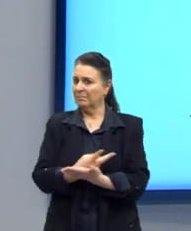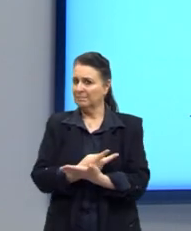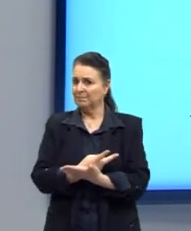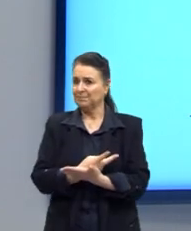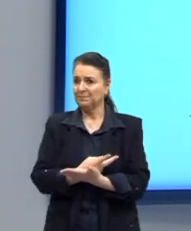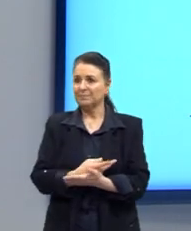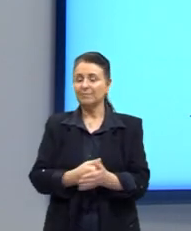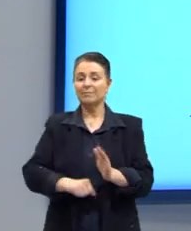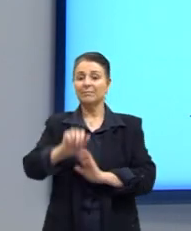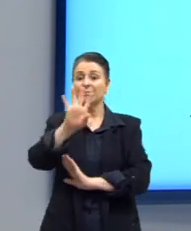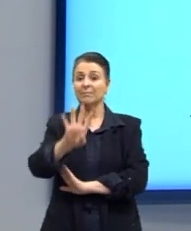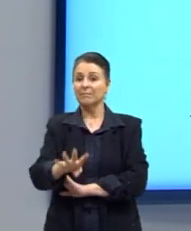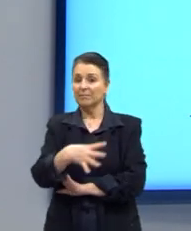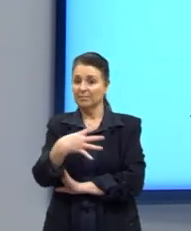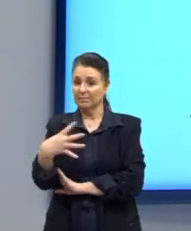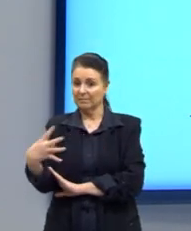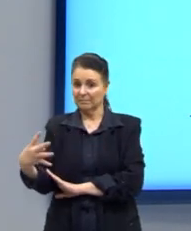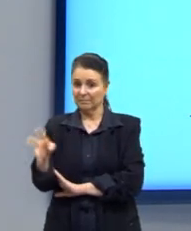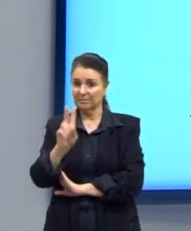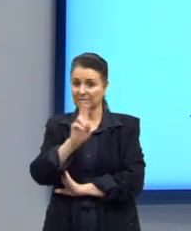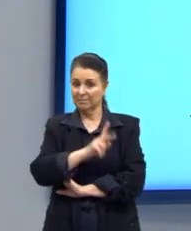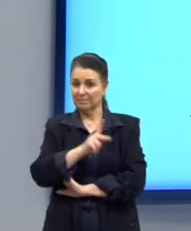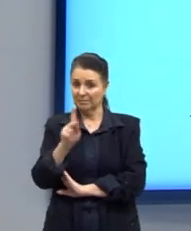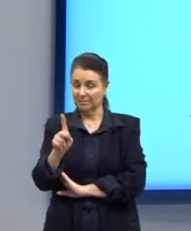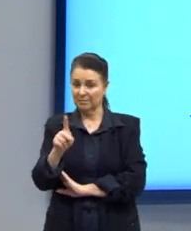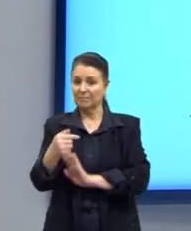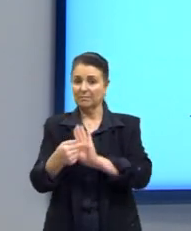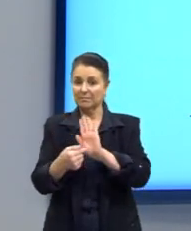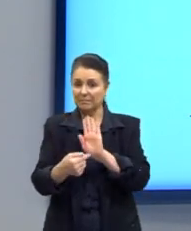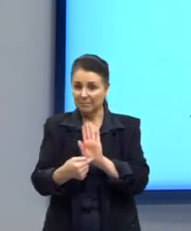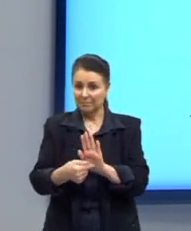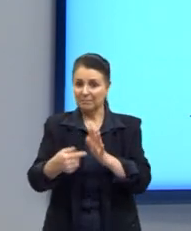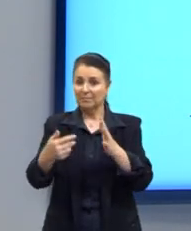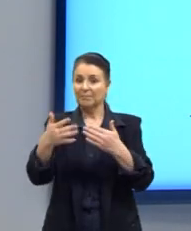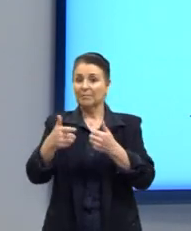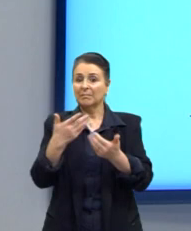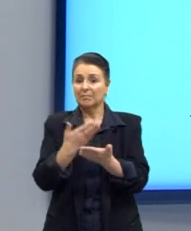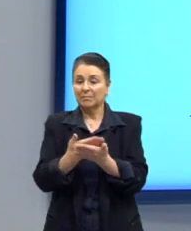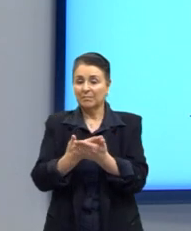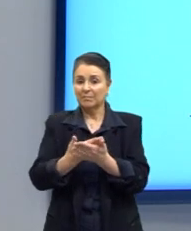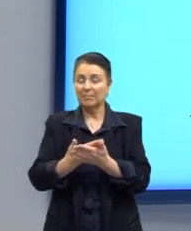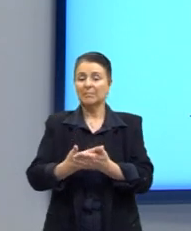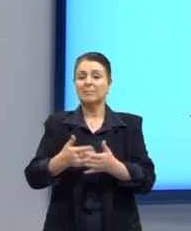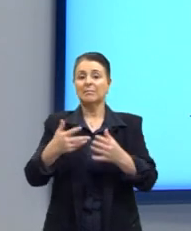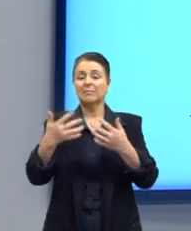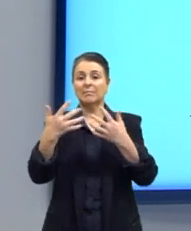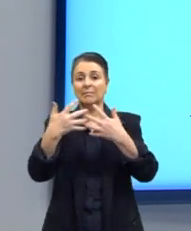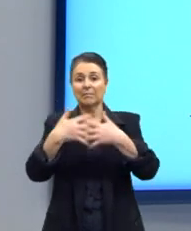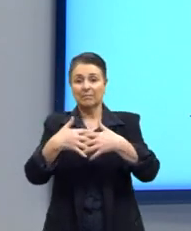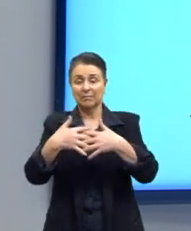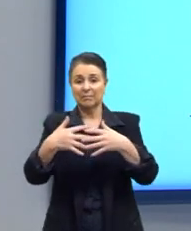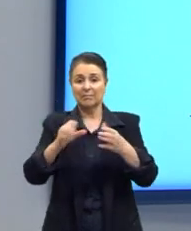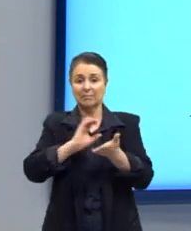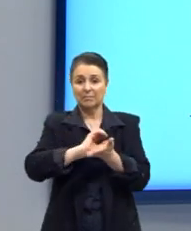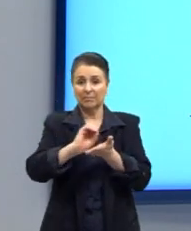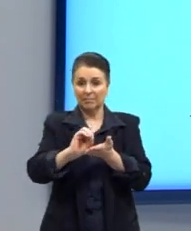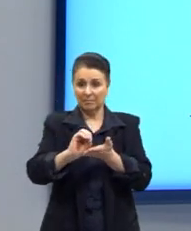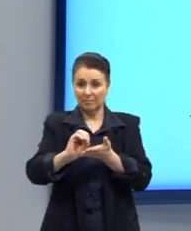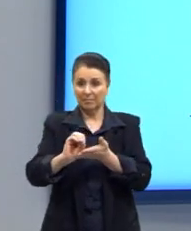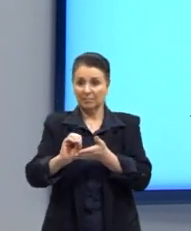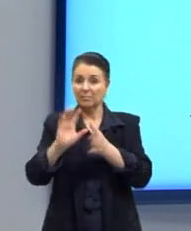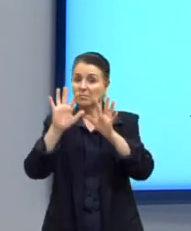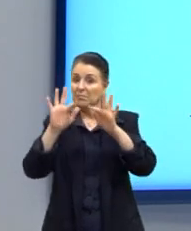Aqui é a tabela que eu vim mostrando para vocês nas aulas de funções orgânicas, porque agora nós completamos a tabela, finalmente.